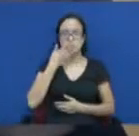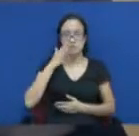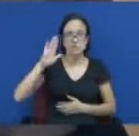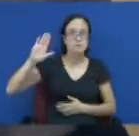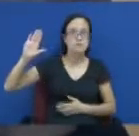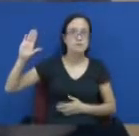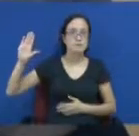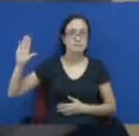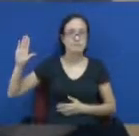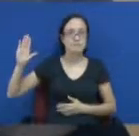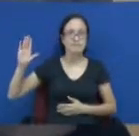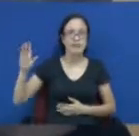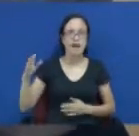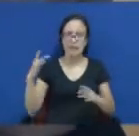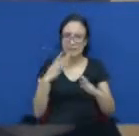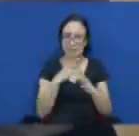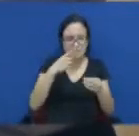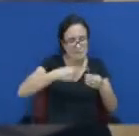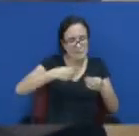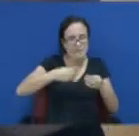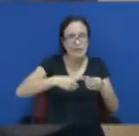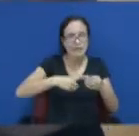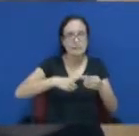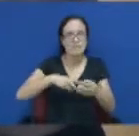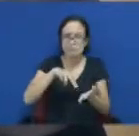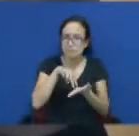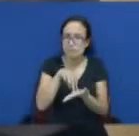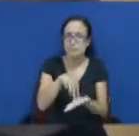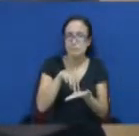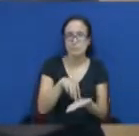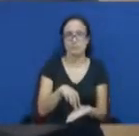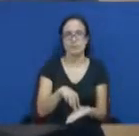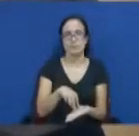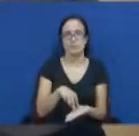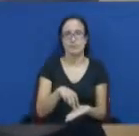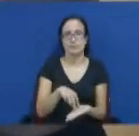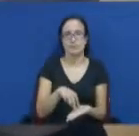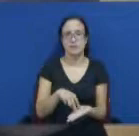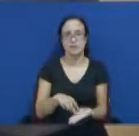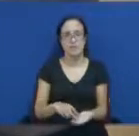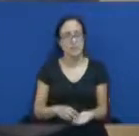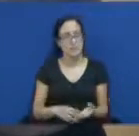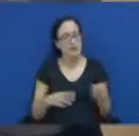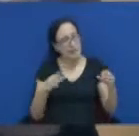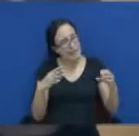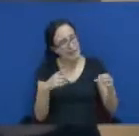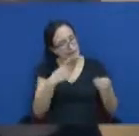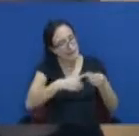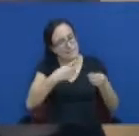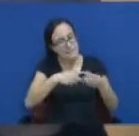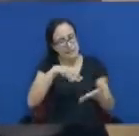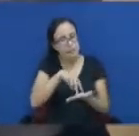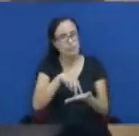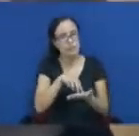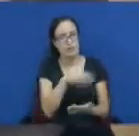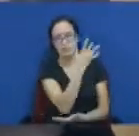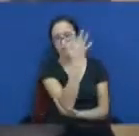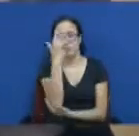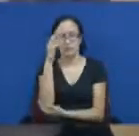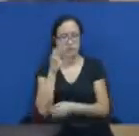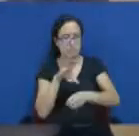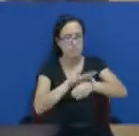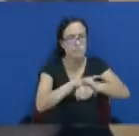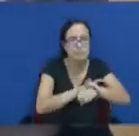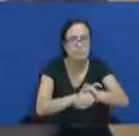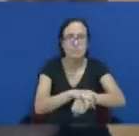sustentabilidade. É importante entender que uma cidade sustentável, imediatamente nós ligamos isso às